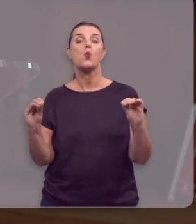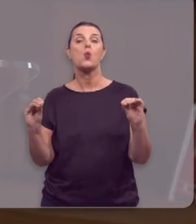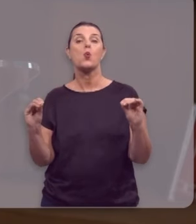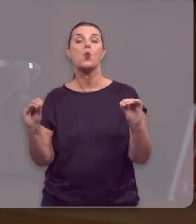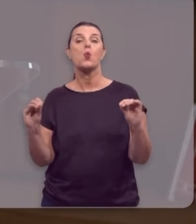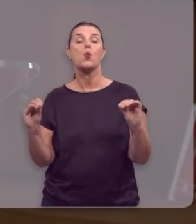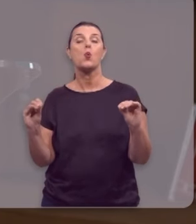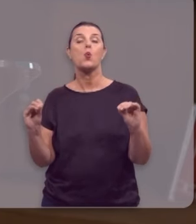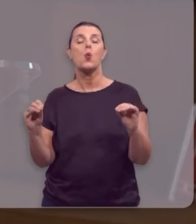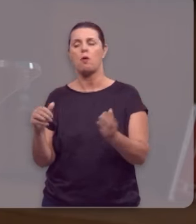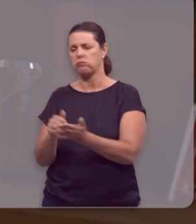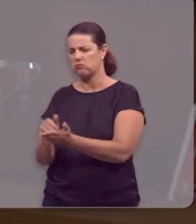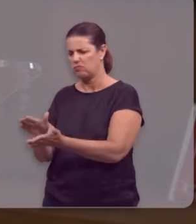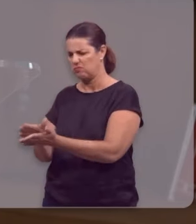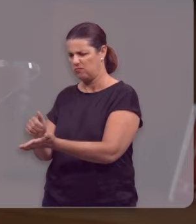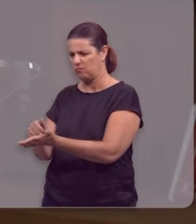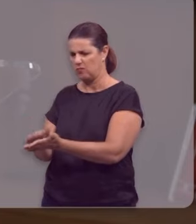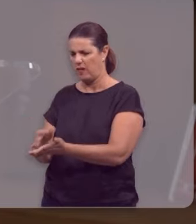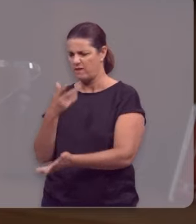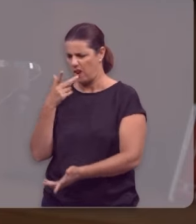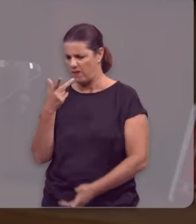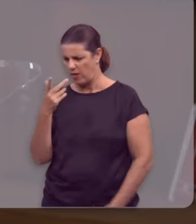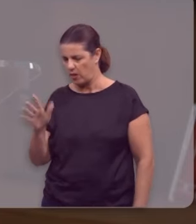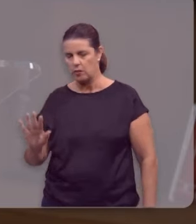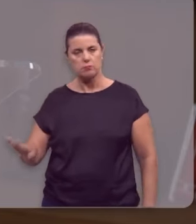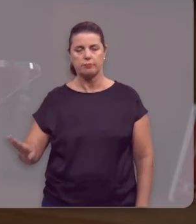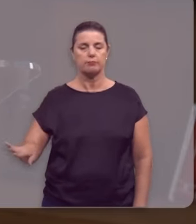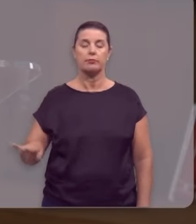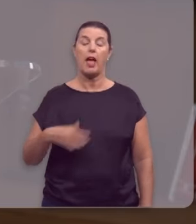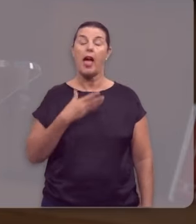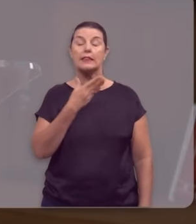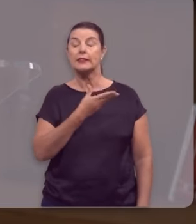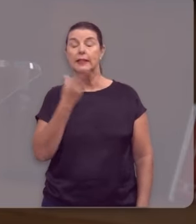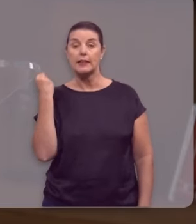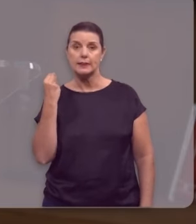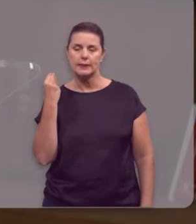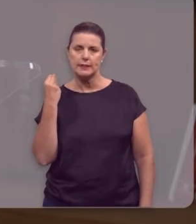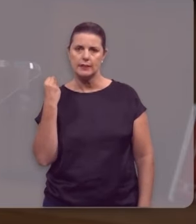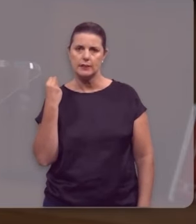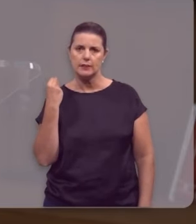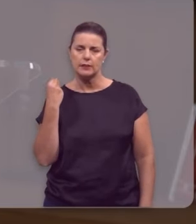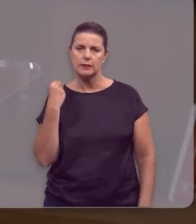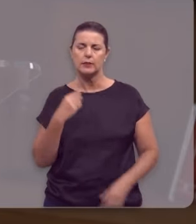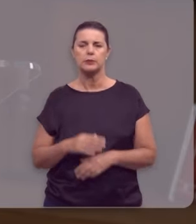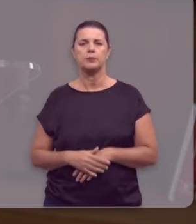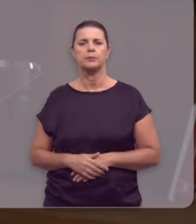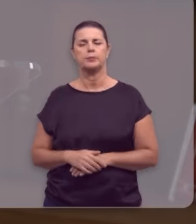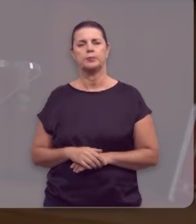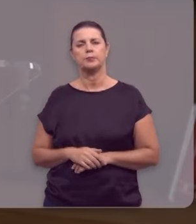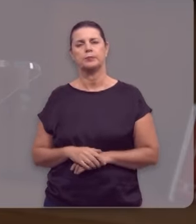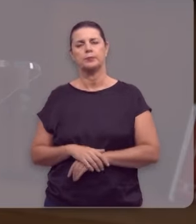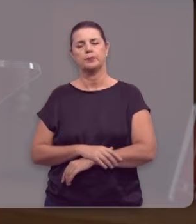É não cobrar mais a dívida moral, emocional, que machucou você.